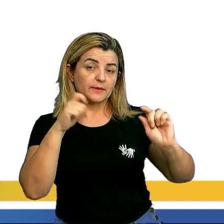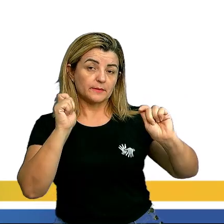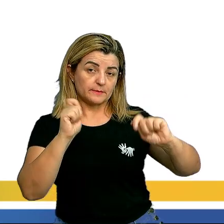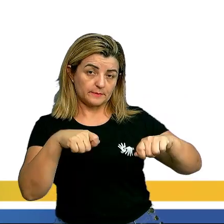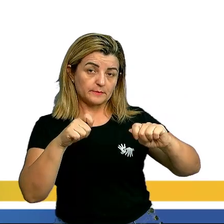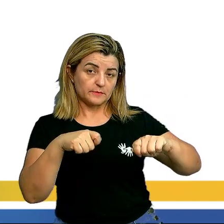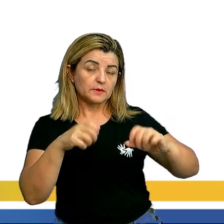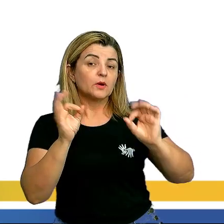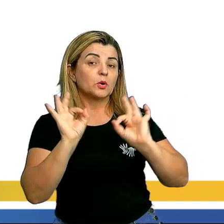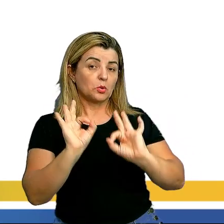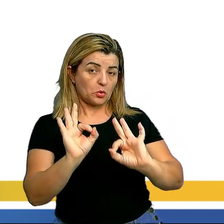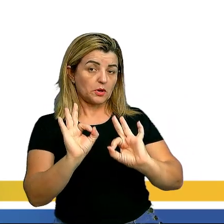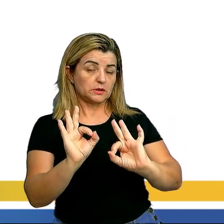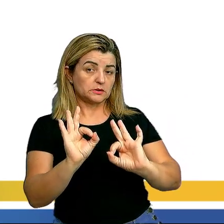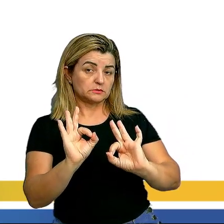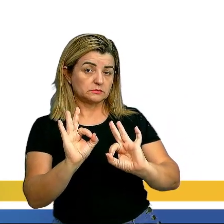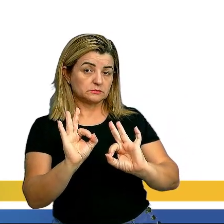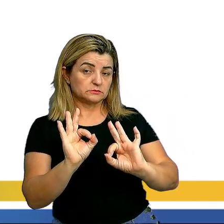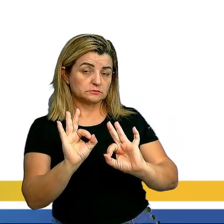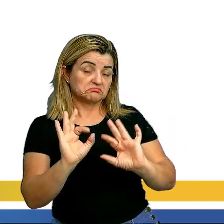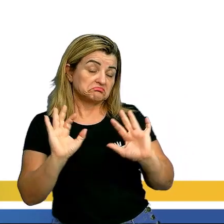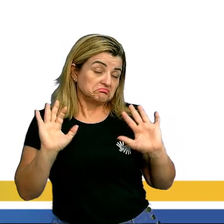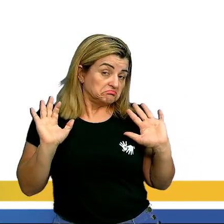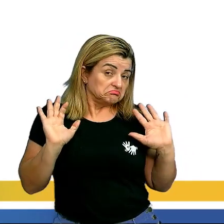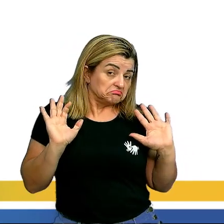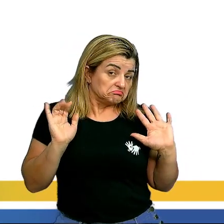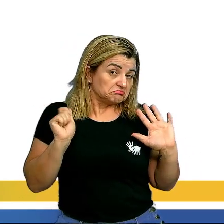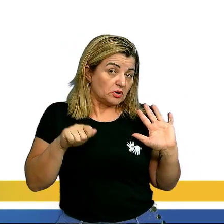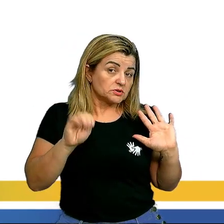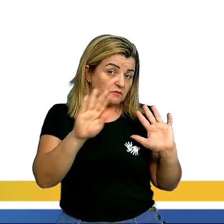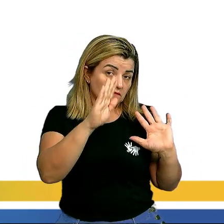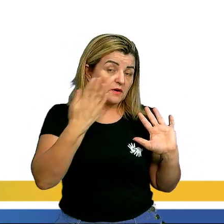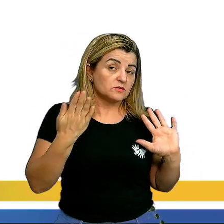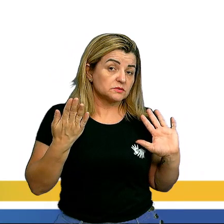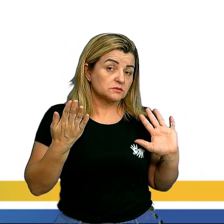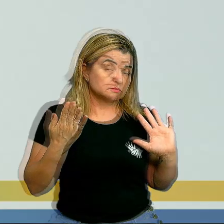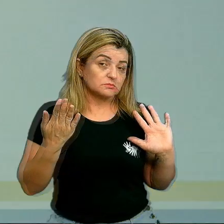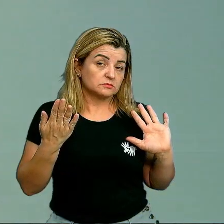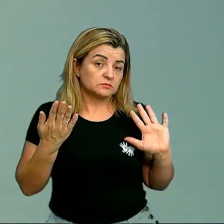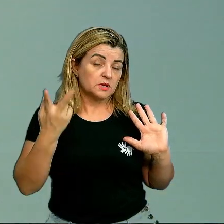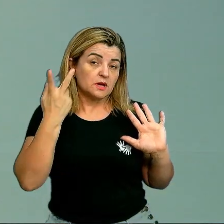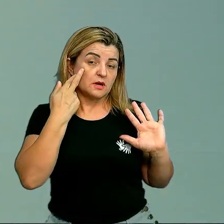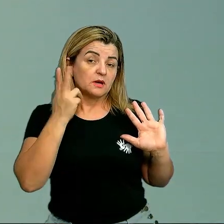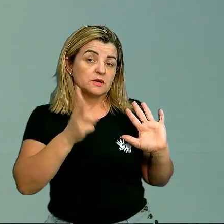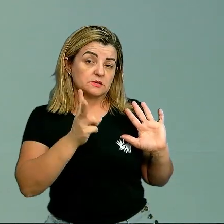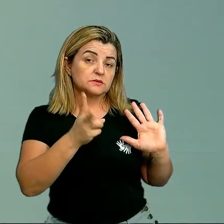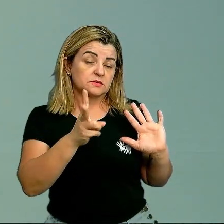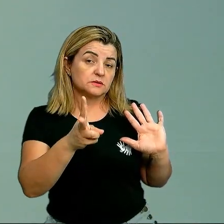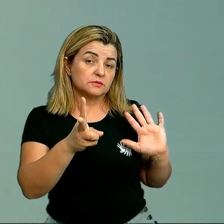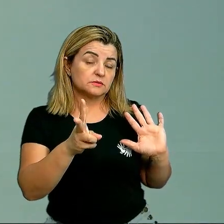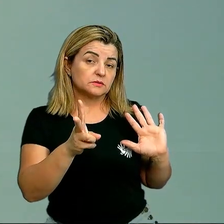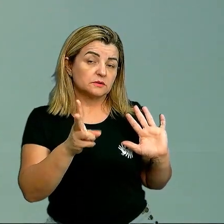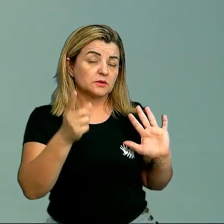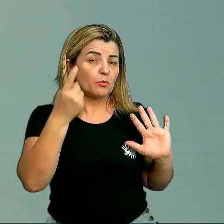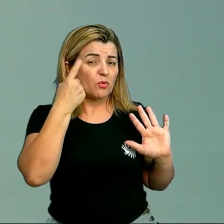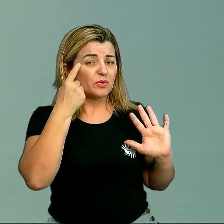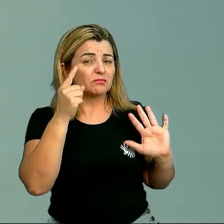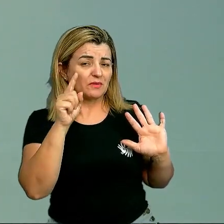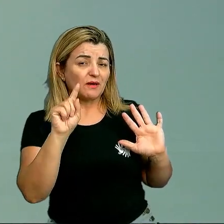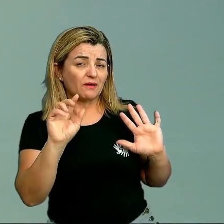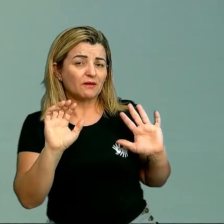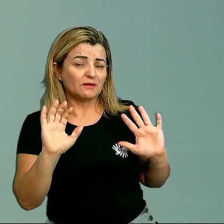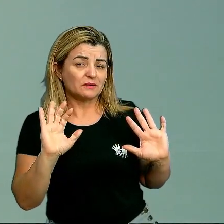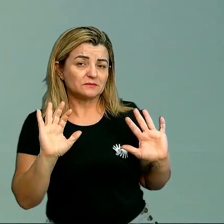estar corretas e podem estar falsas. Normalmente, a gente já pode ter uma ideia.